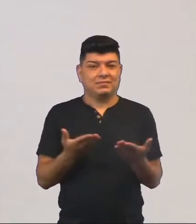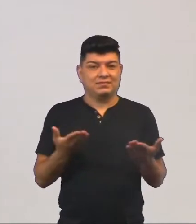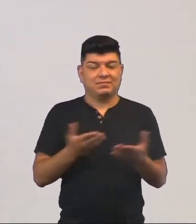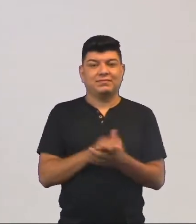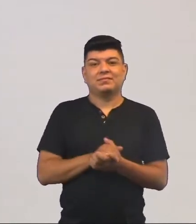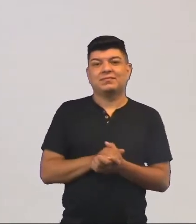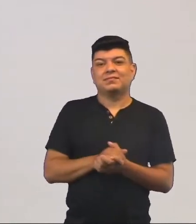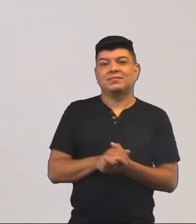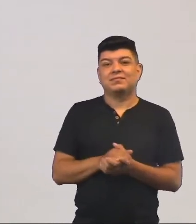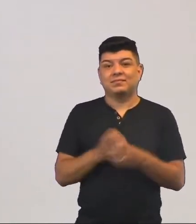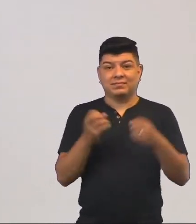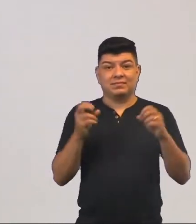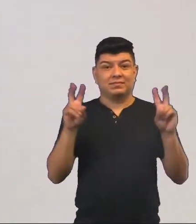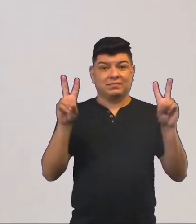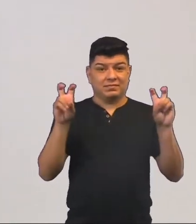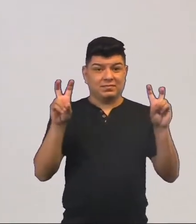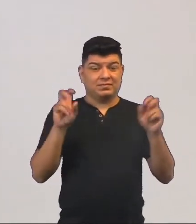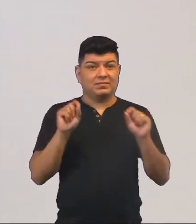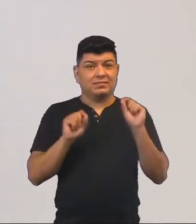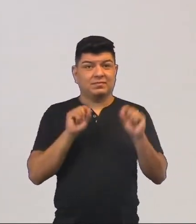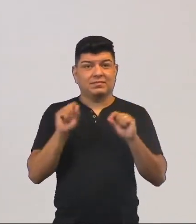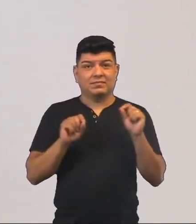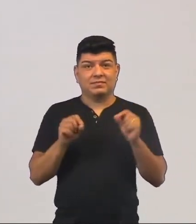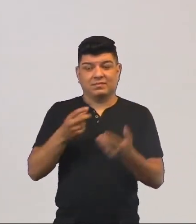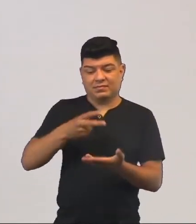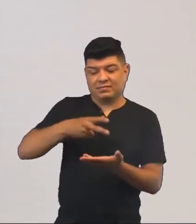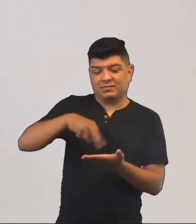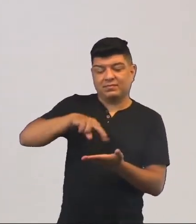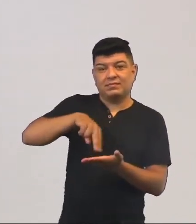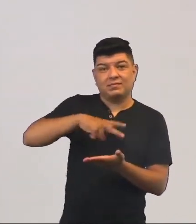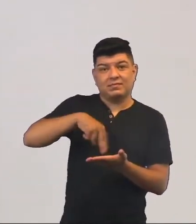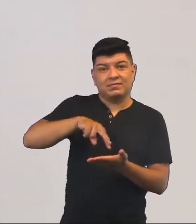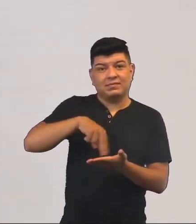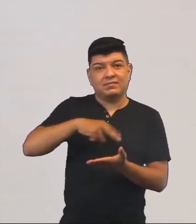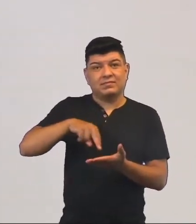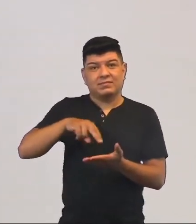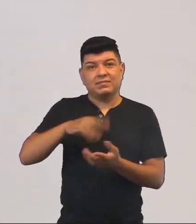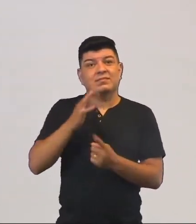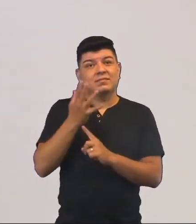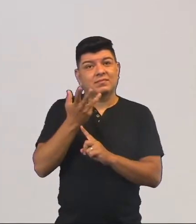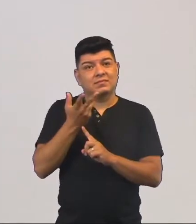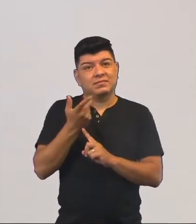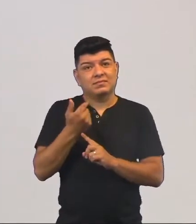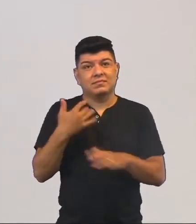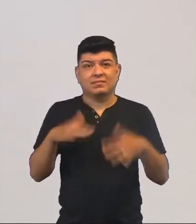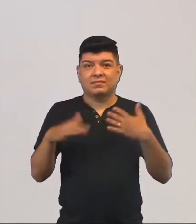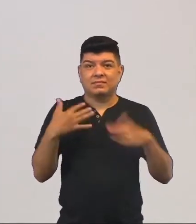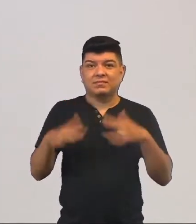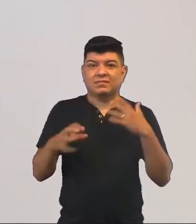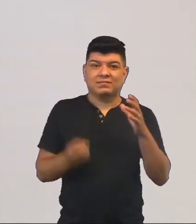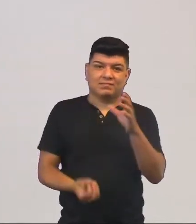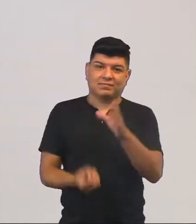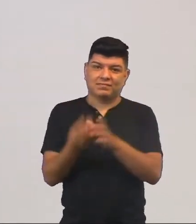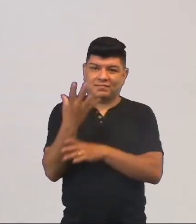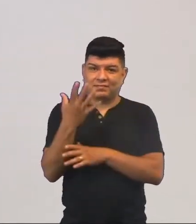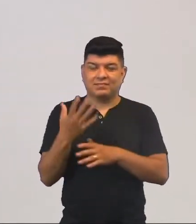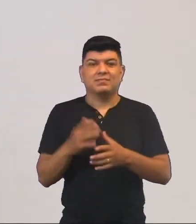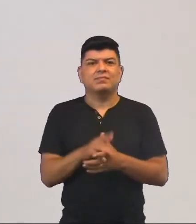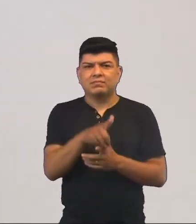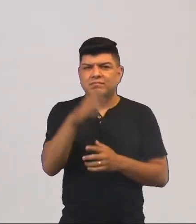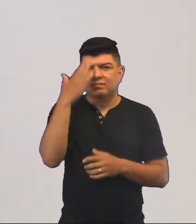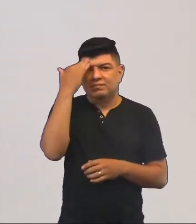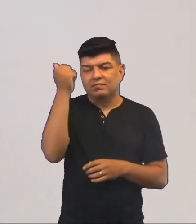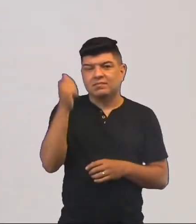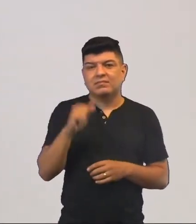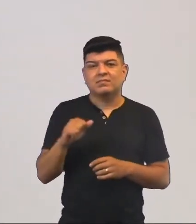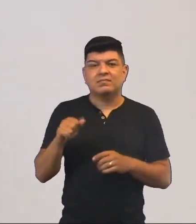hoje nós vamos falar um pouco sobre a dança, a arte do movimento criativo. Você